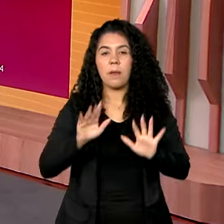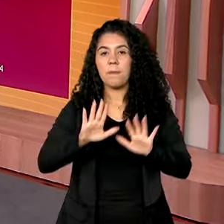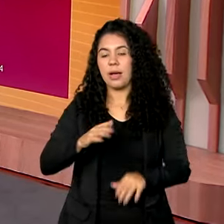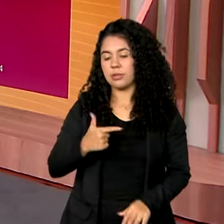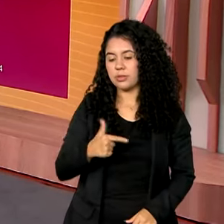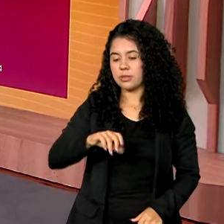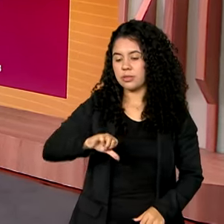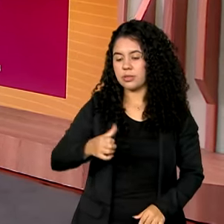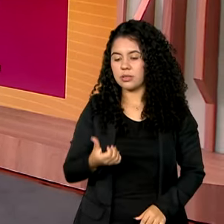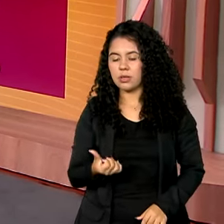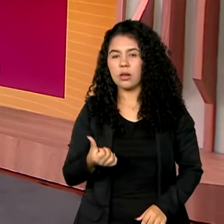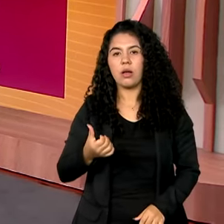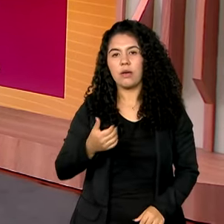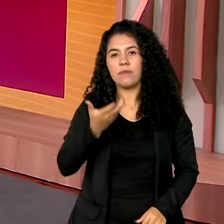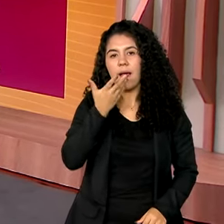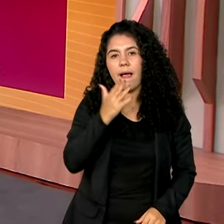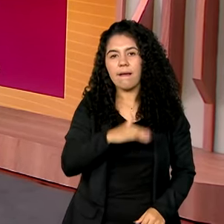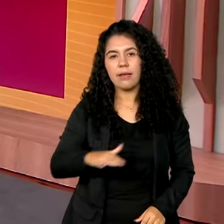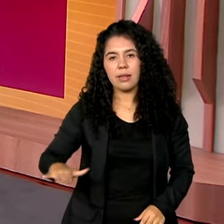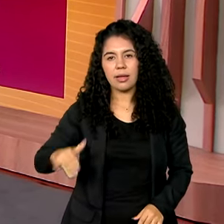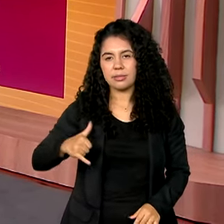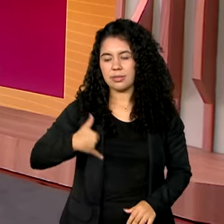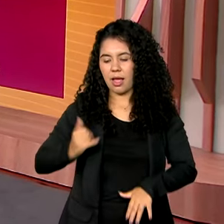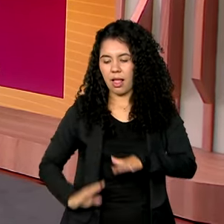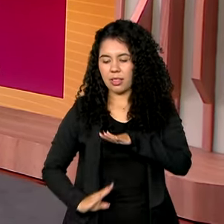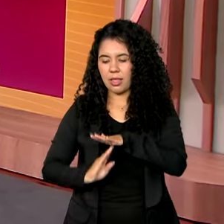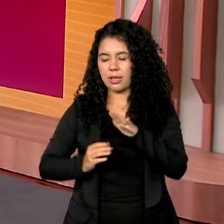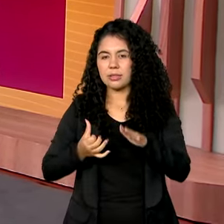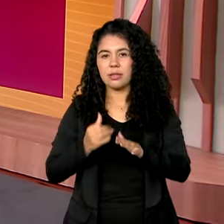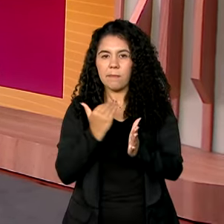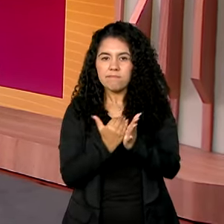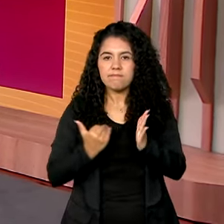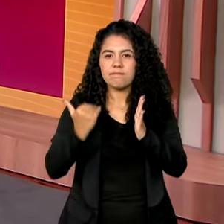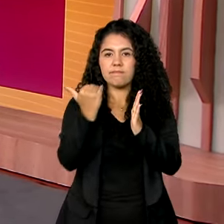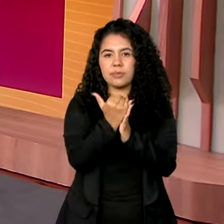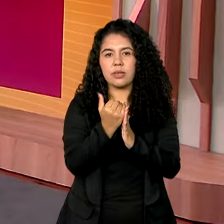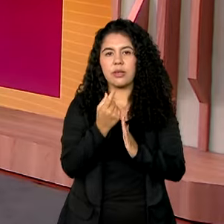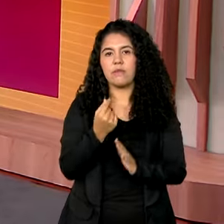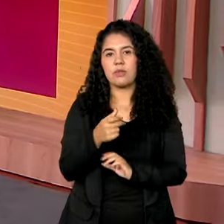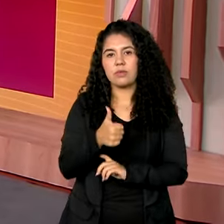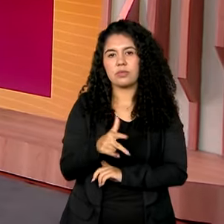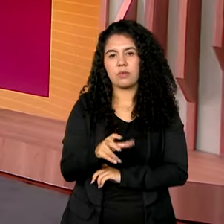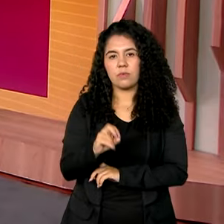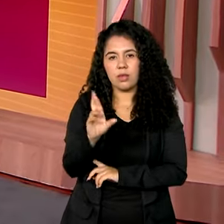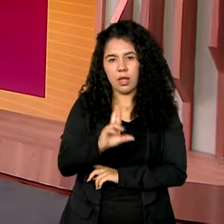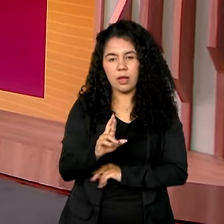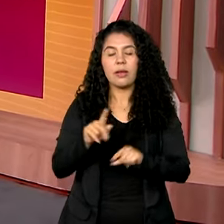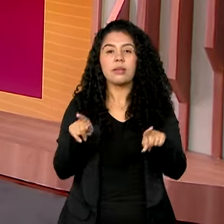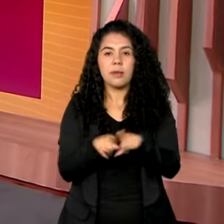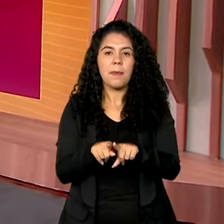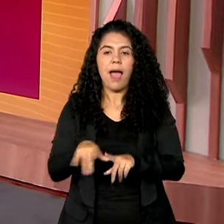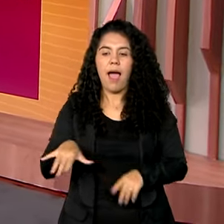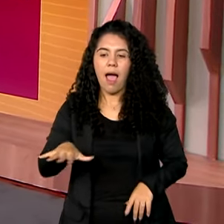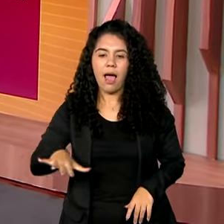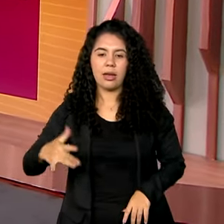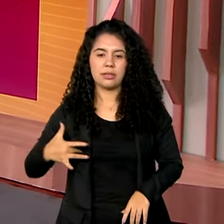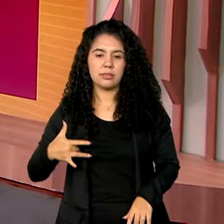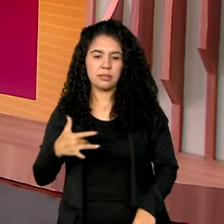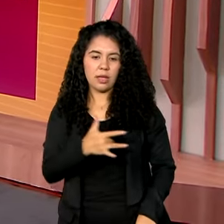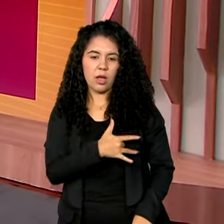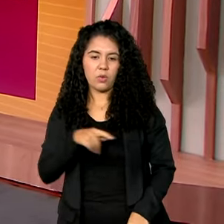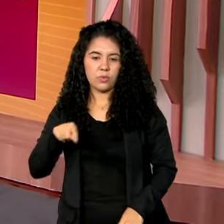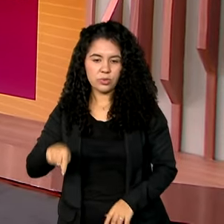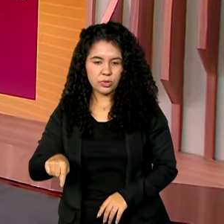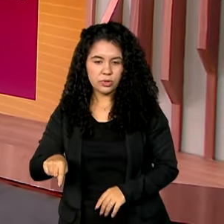crianças de até 6 anos, o que dá direito ao valor extra de R 150. E na área da saúde, Nova